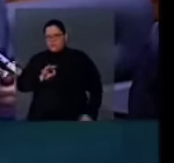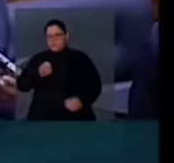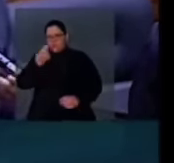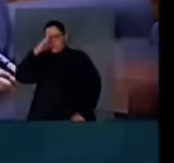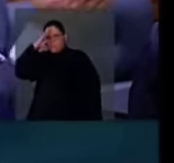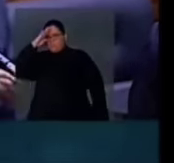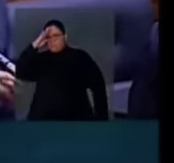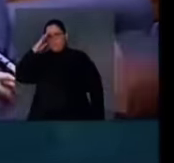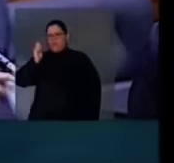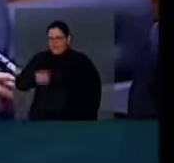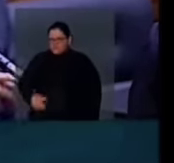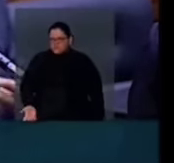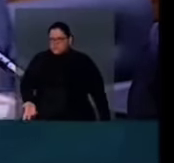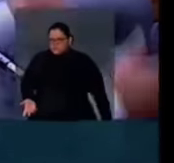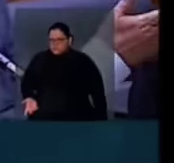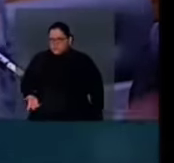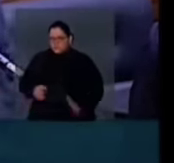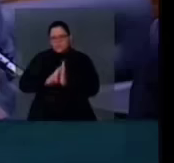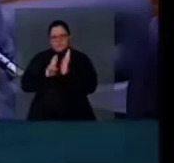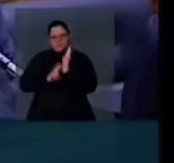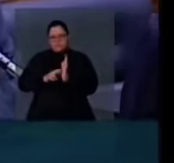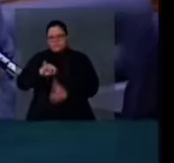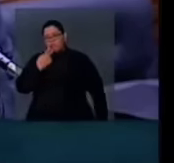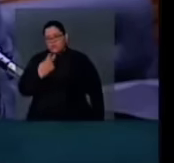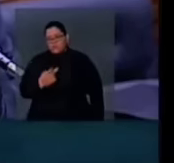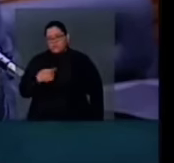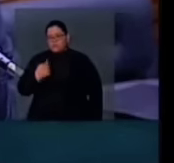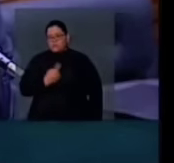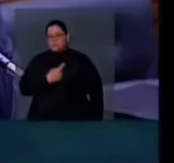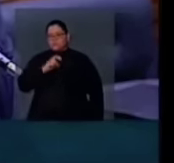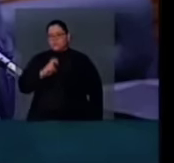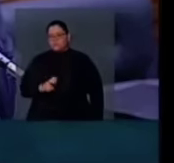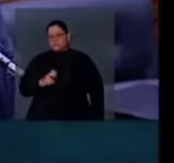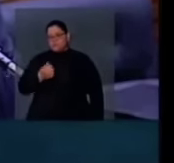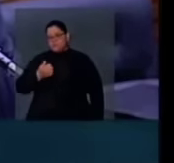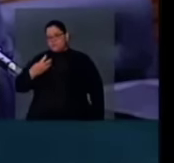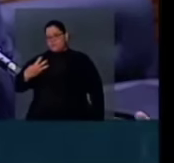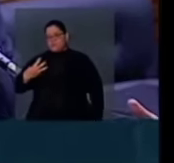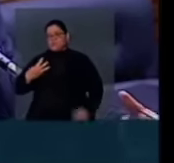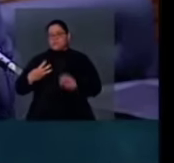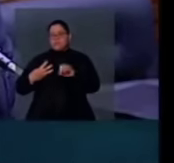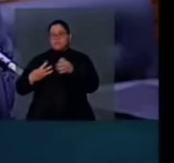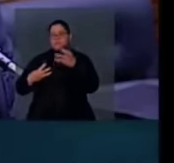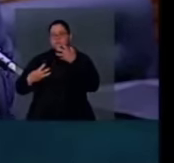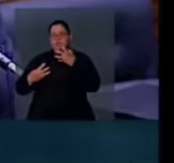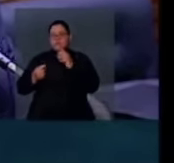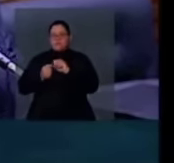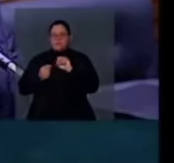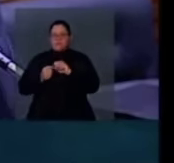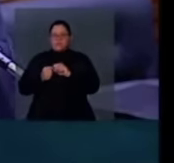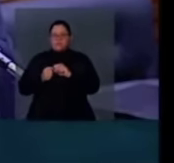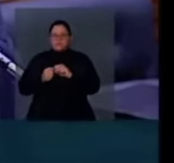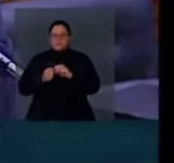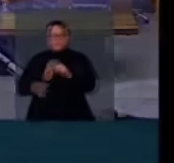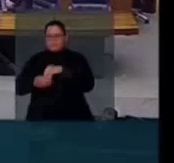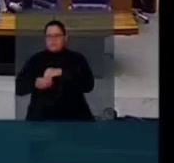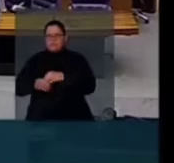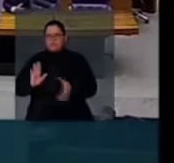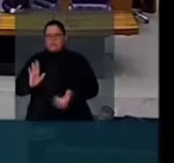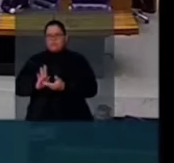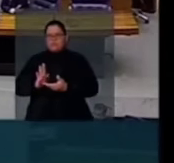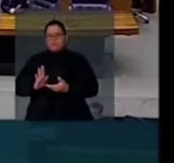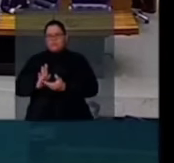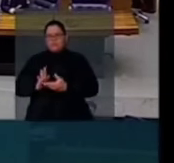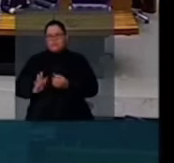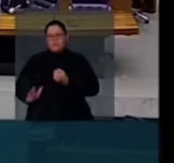Tiririca também tem o direito de vir de palhaço aqui. Se quiser a gente faz uma cotinha para comprar um terno para ele. O